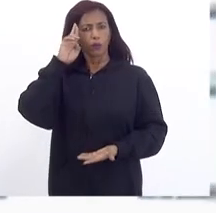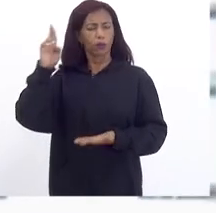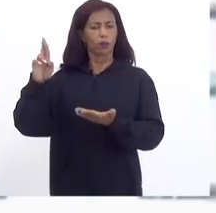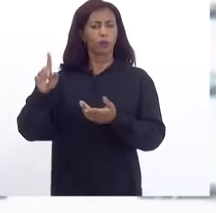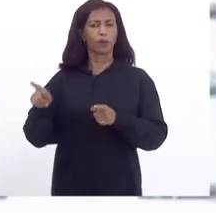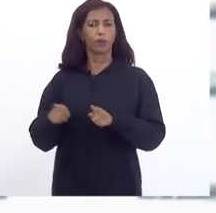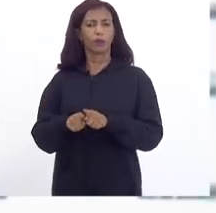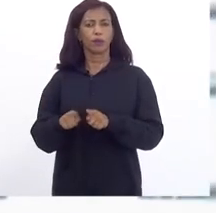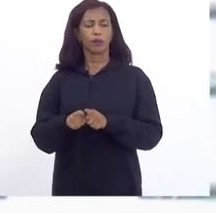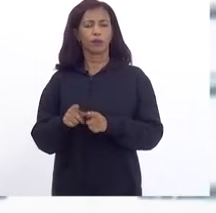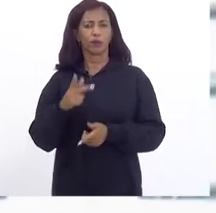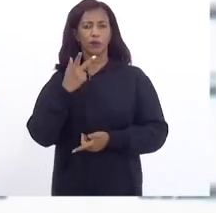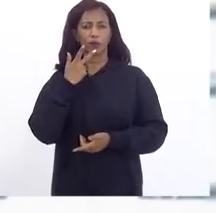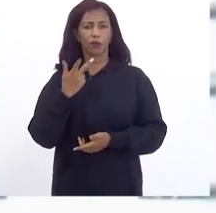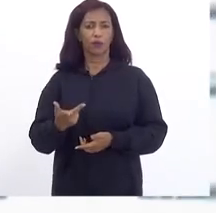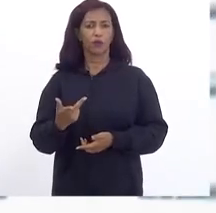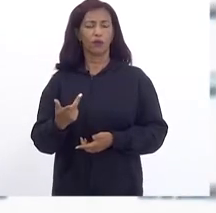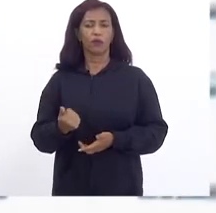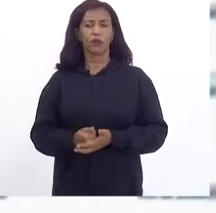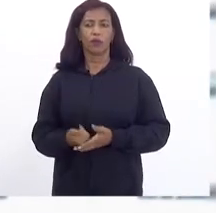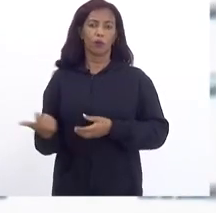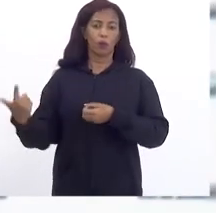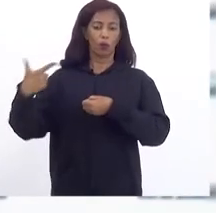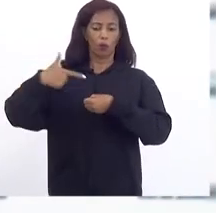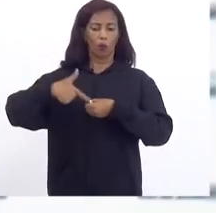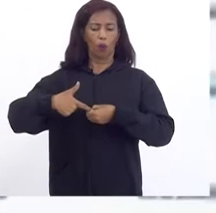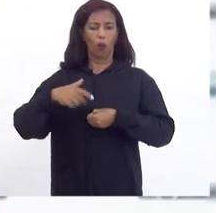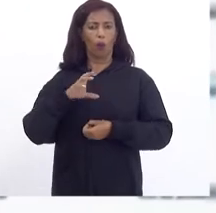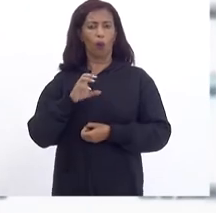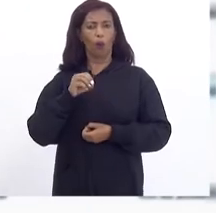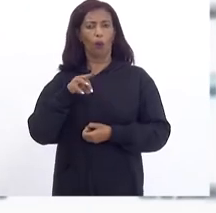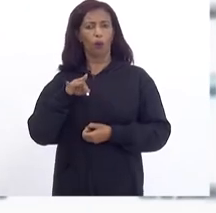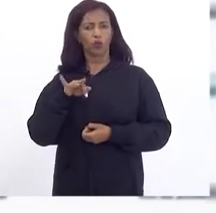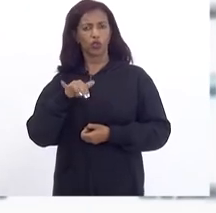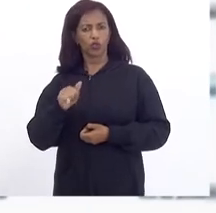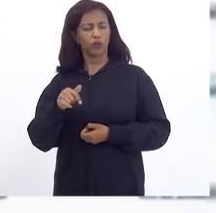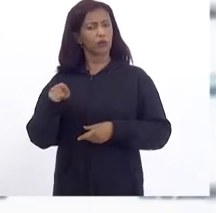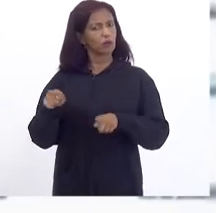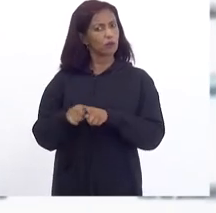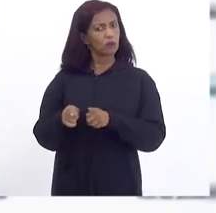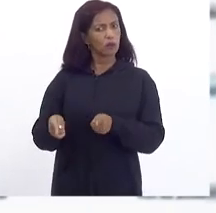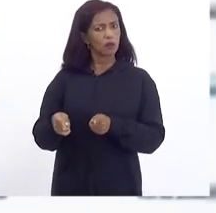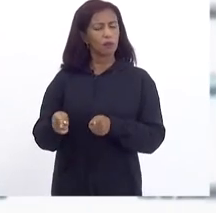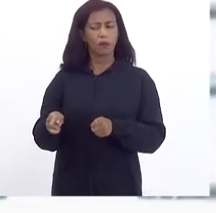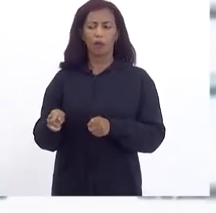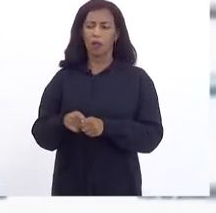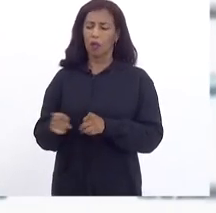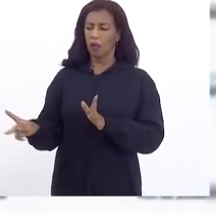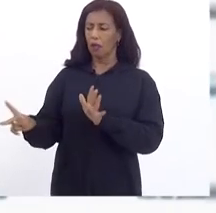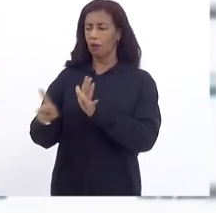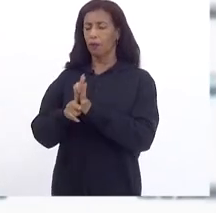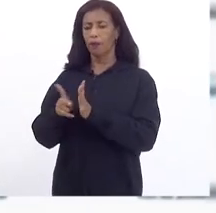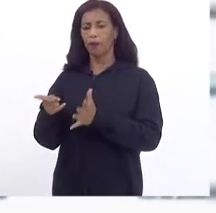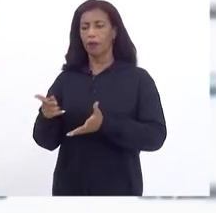Falou Sobre a questão Dos combustíveis A questão Dos combustíveis Ela é fruto Também Do